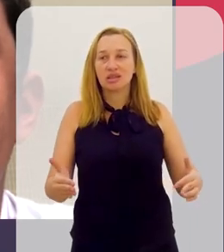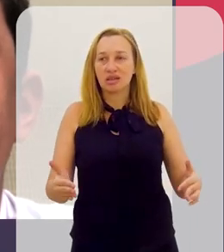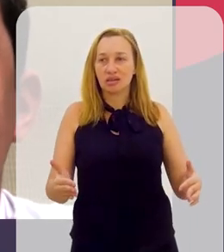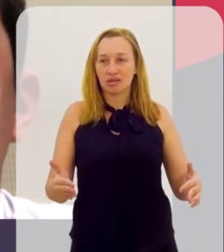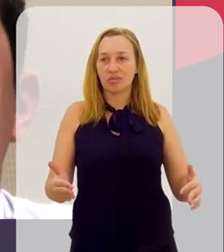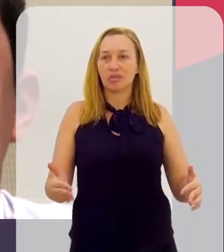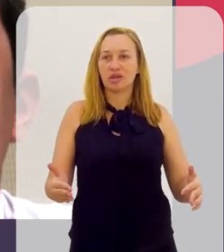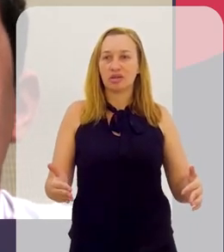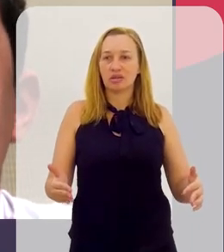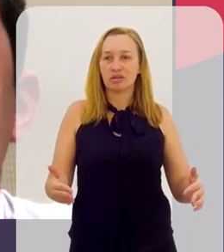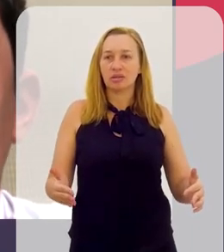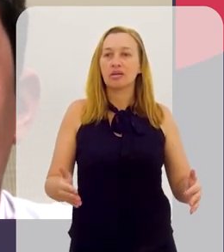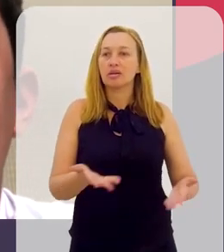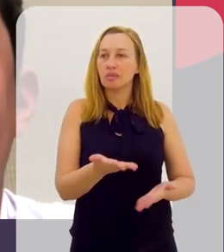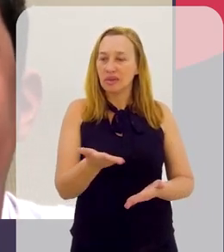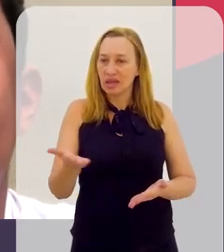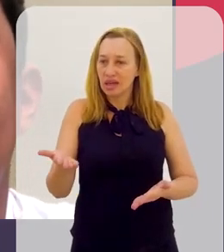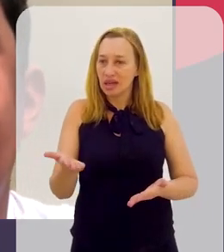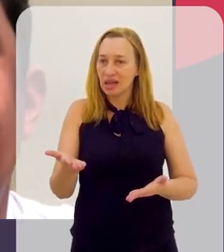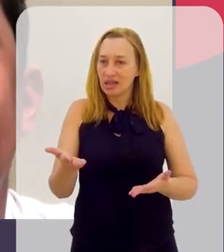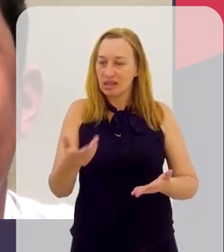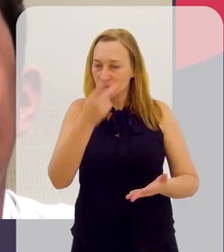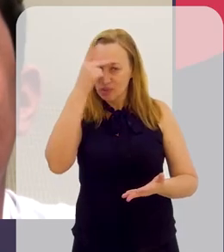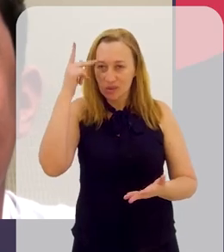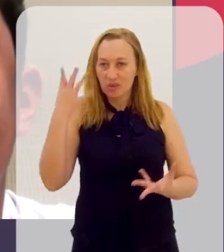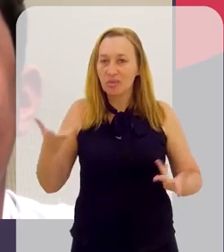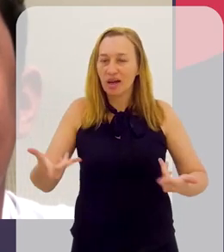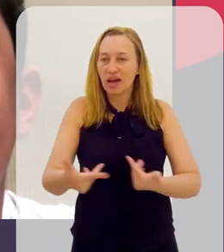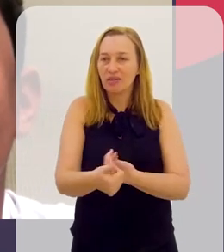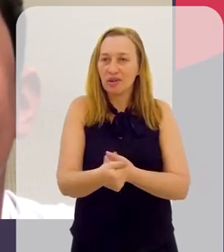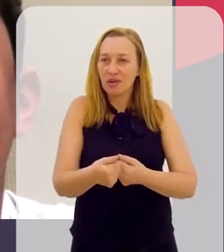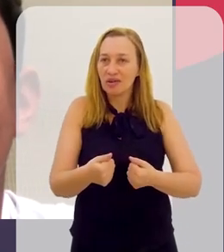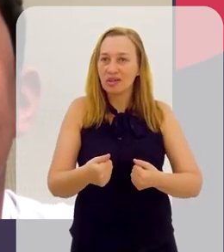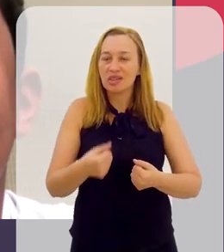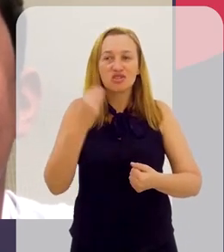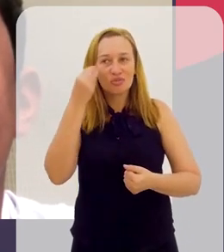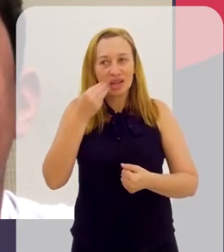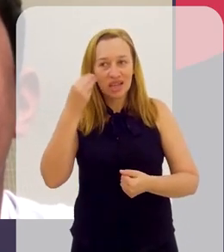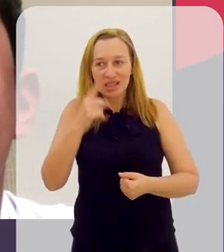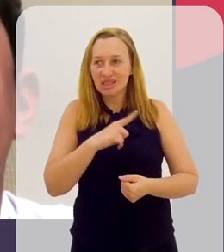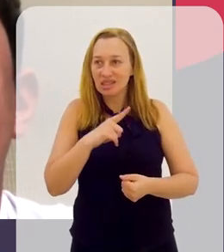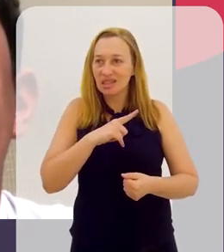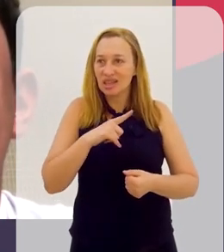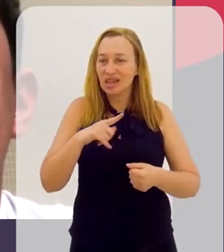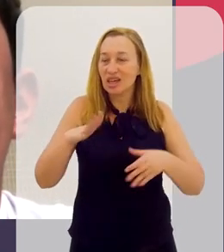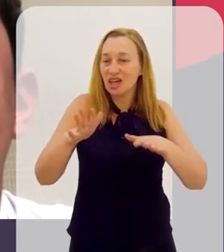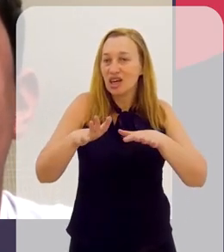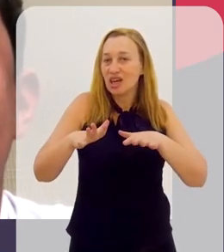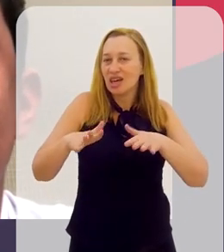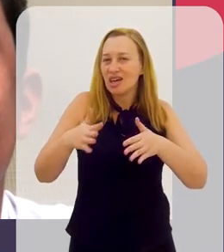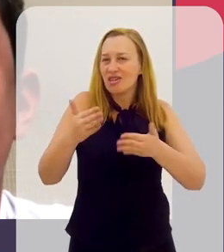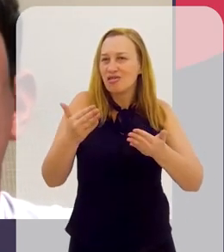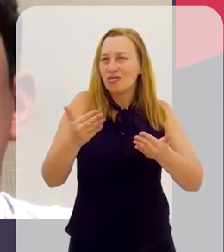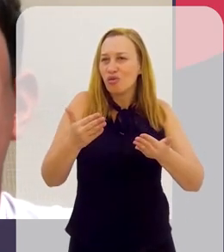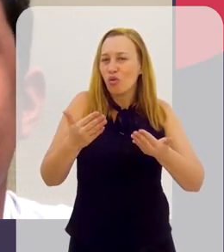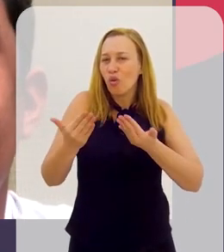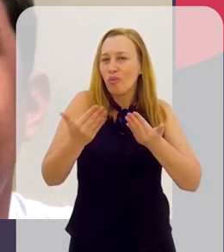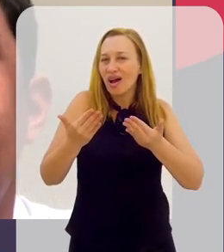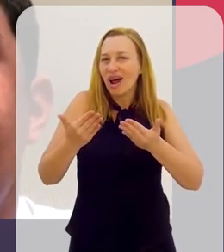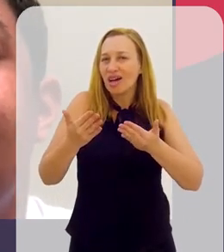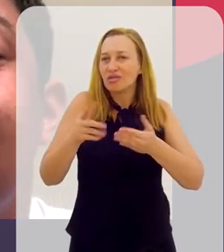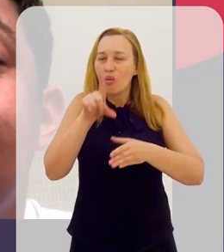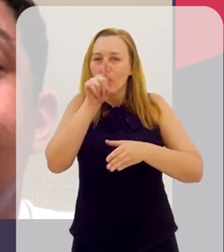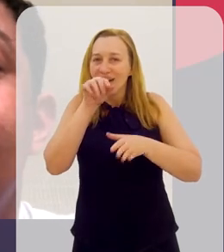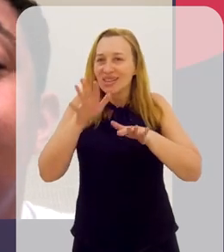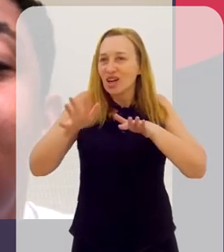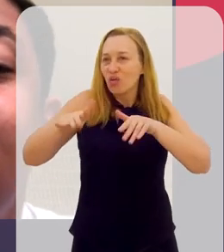abrimos a janela para esses pássaros maravilhosos voarem. E a batida de asas, o